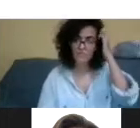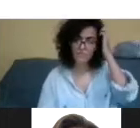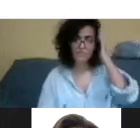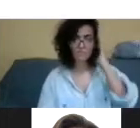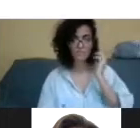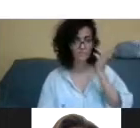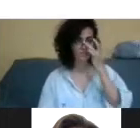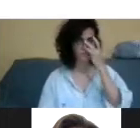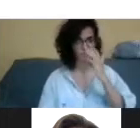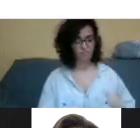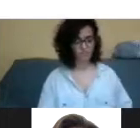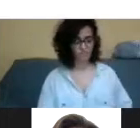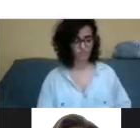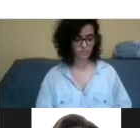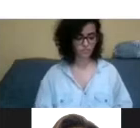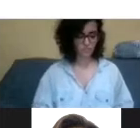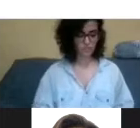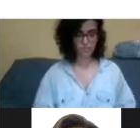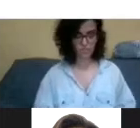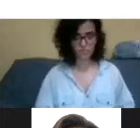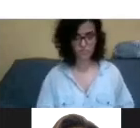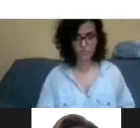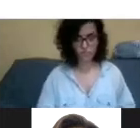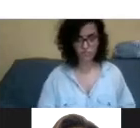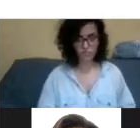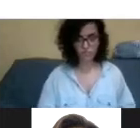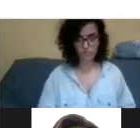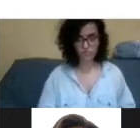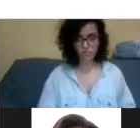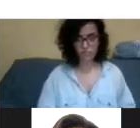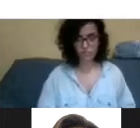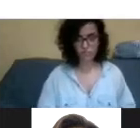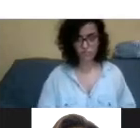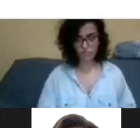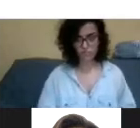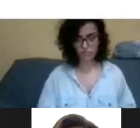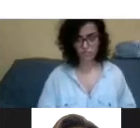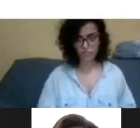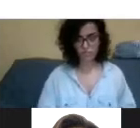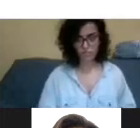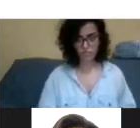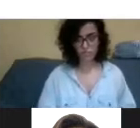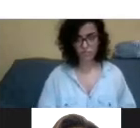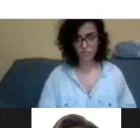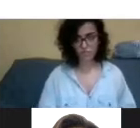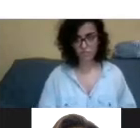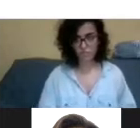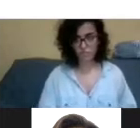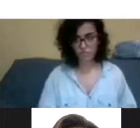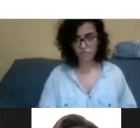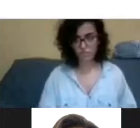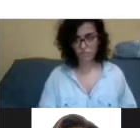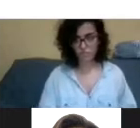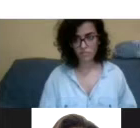gente ir dentro da nossa profissão, se conscientizando a respeito disso e se